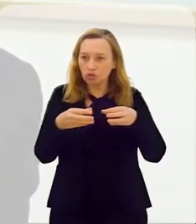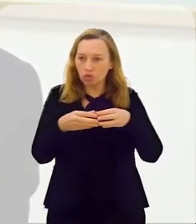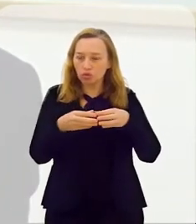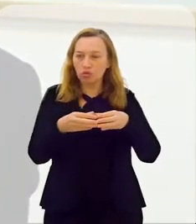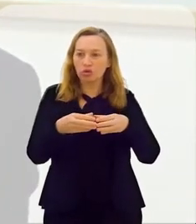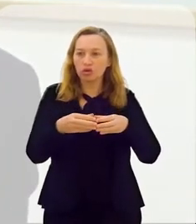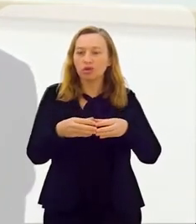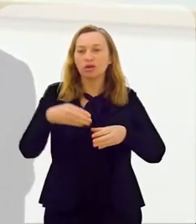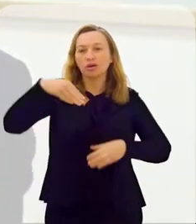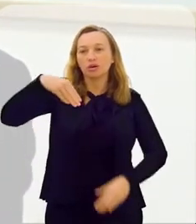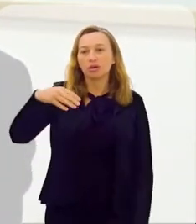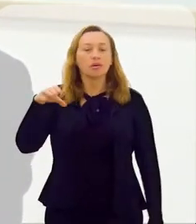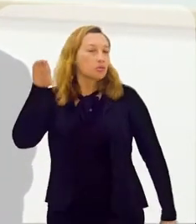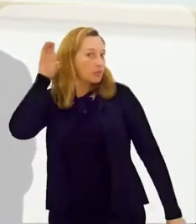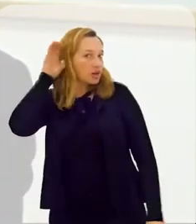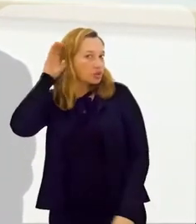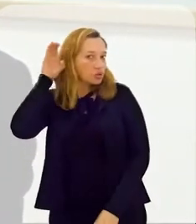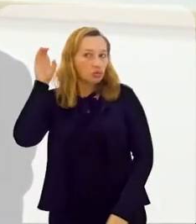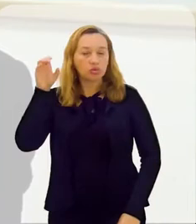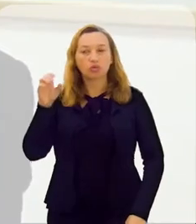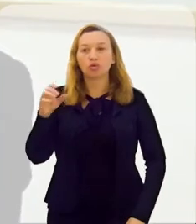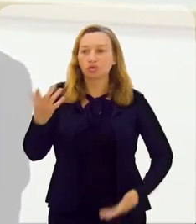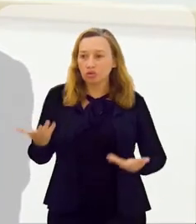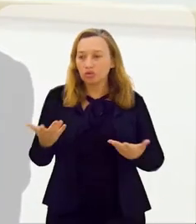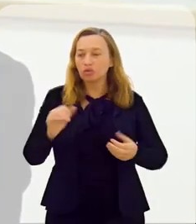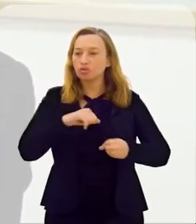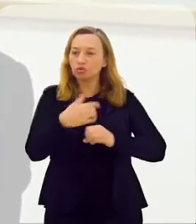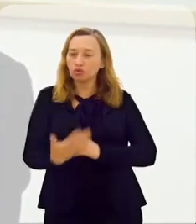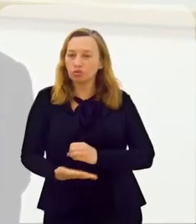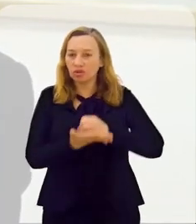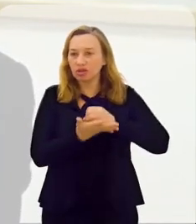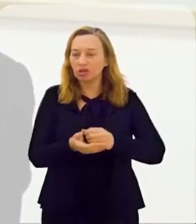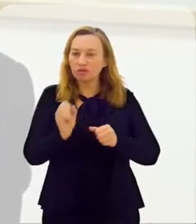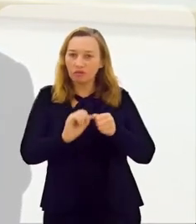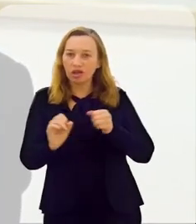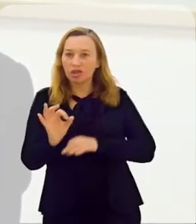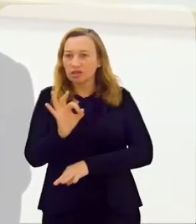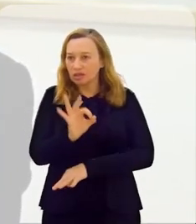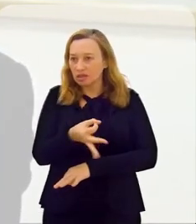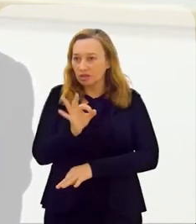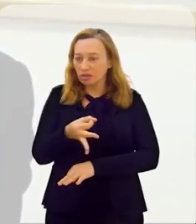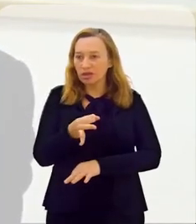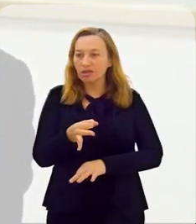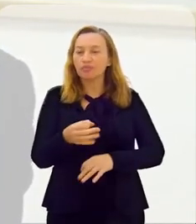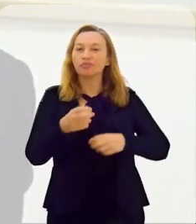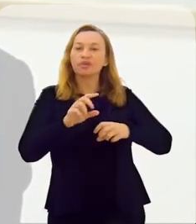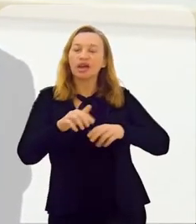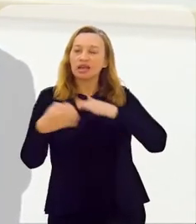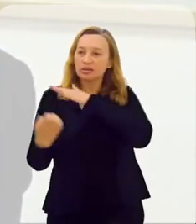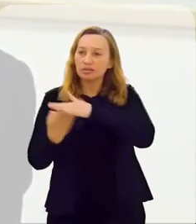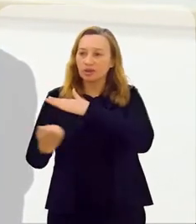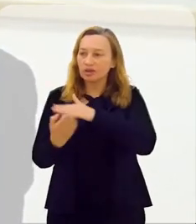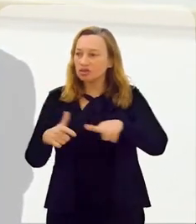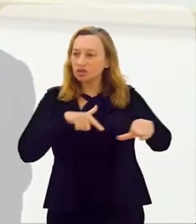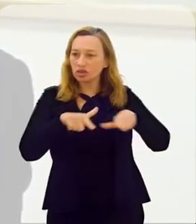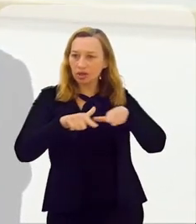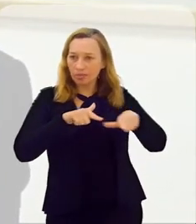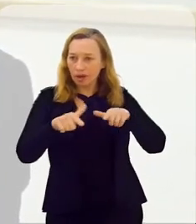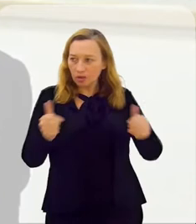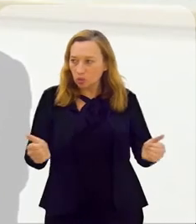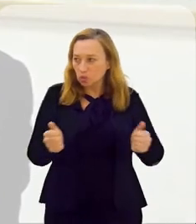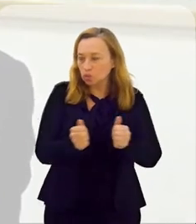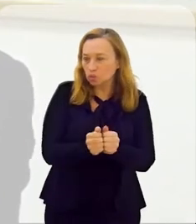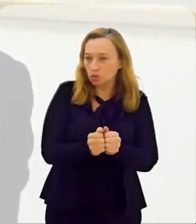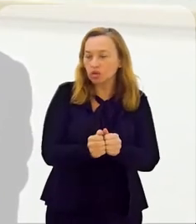é um trabalho em rede que o Sebrae Mato Grosso e especialmente o Centro de Sustentabilidade fazem. Modernamente, as empresas